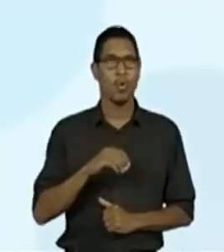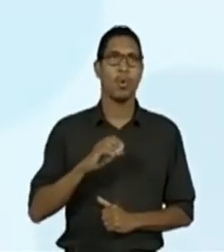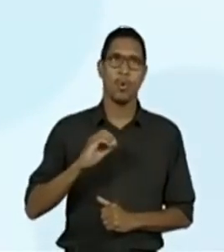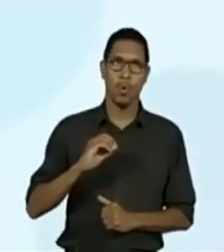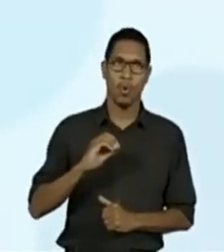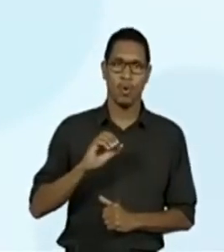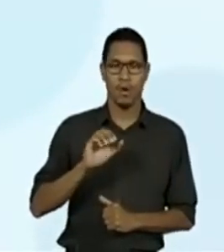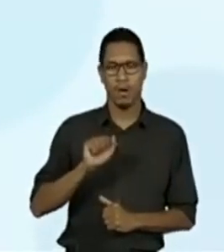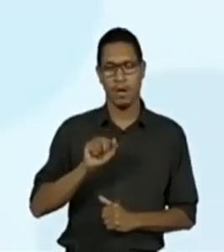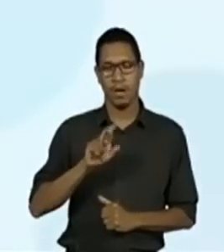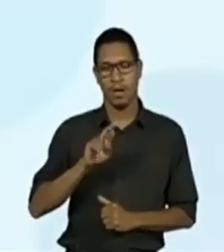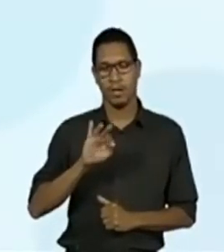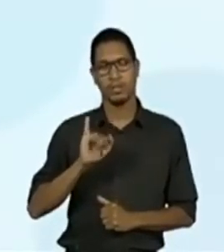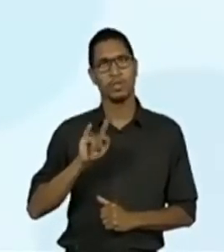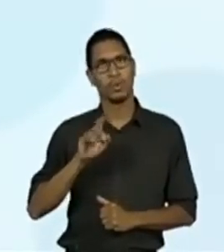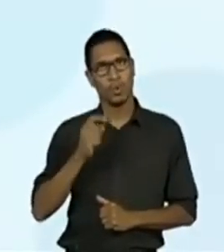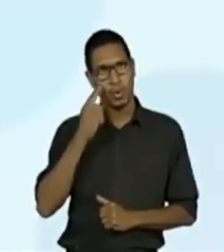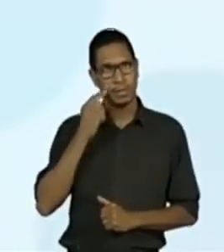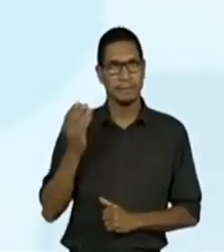artigo.